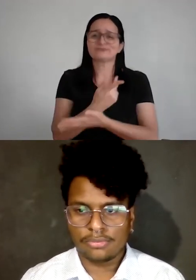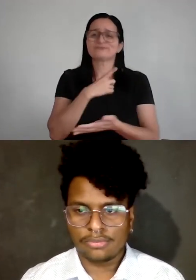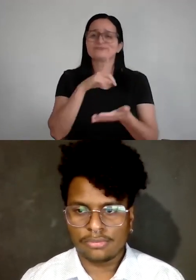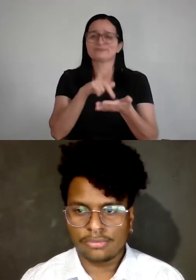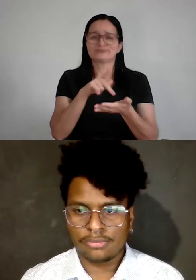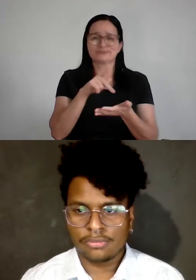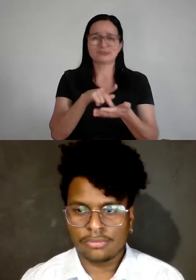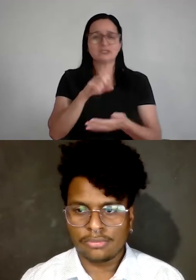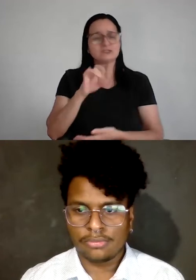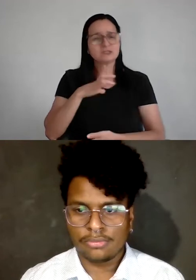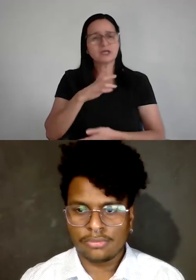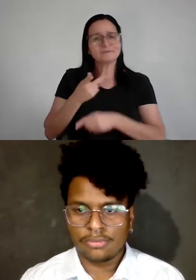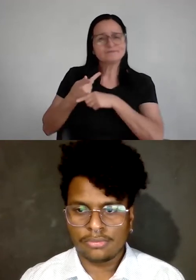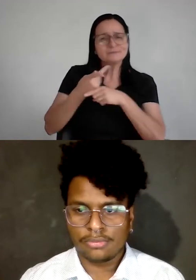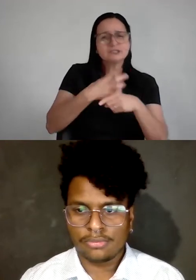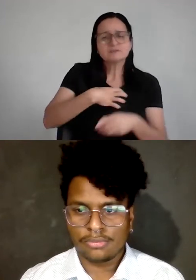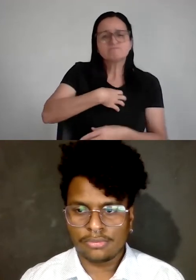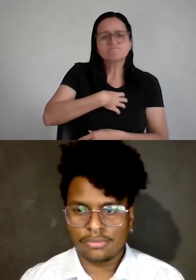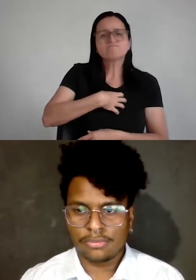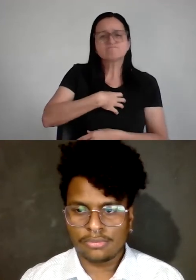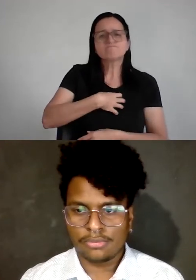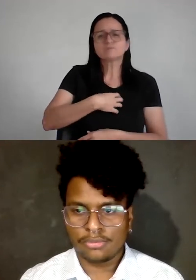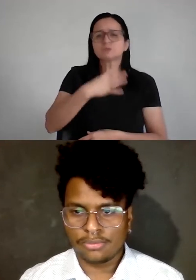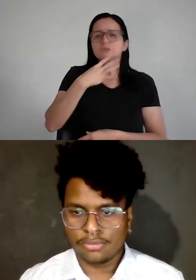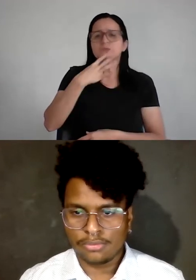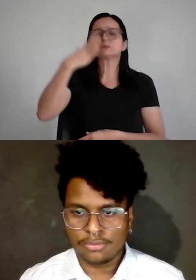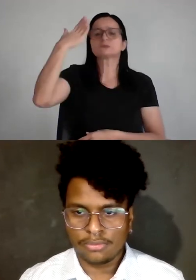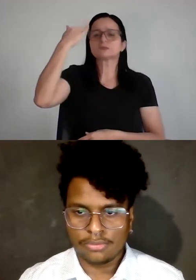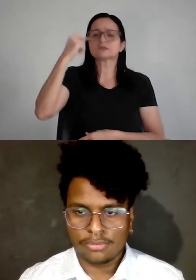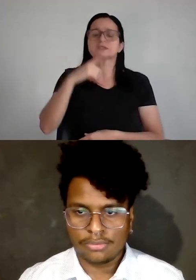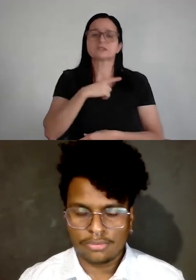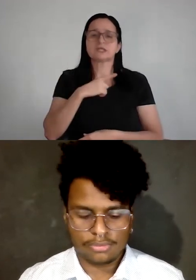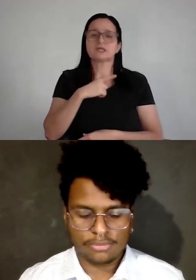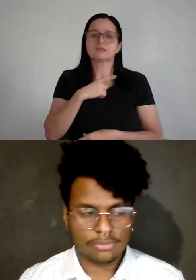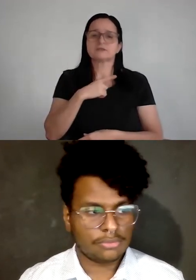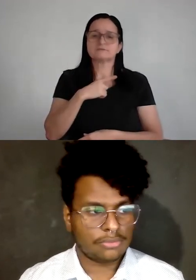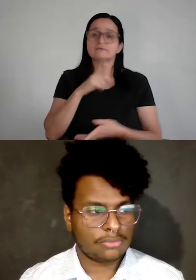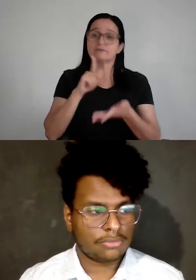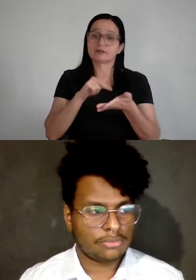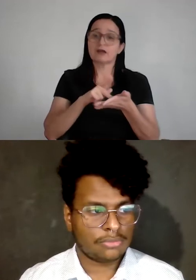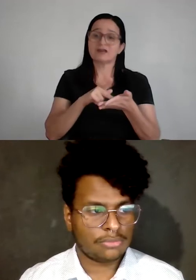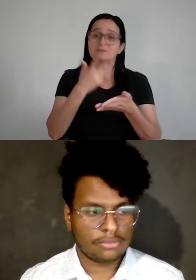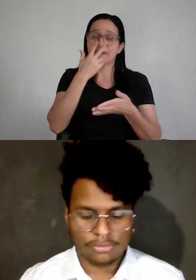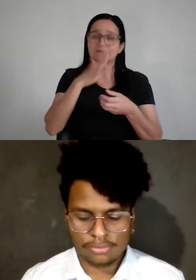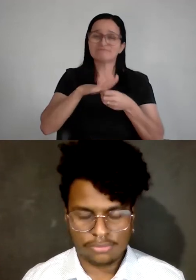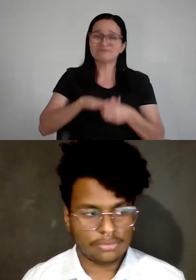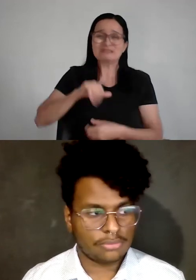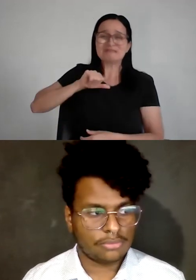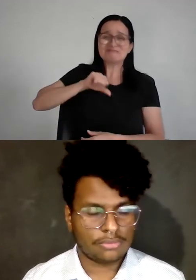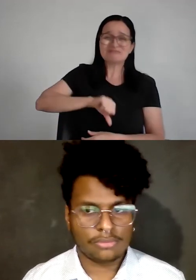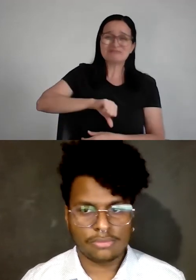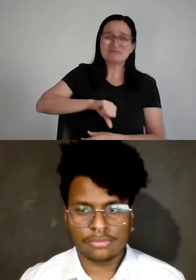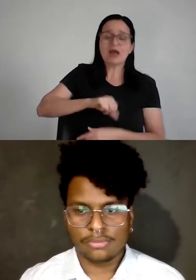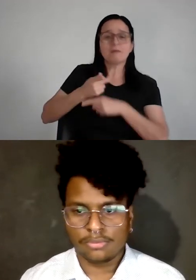partindo da premissa que isso existe, eu tenho que reconhecer que existe e isso pode estar me afetando. Então, eu que buscar ajuda para identificar o quanto isso me